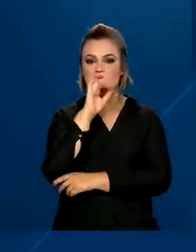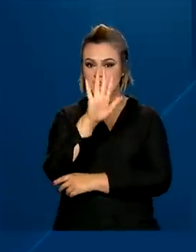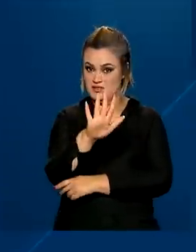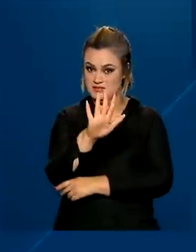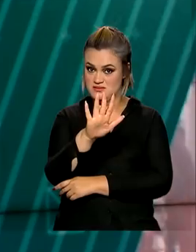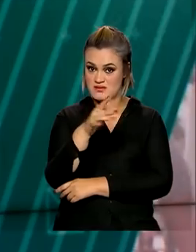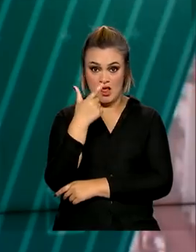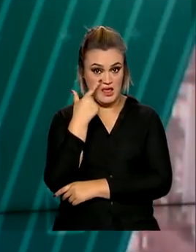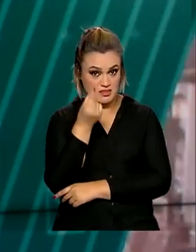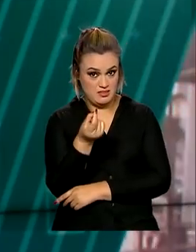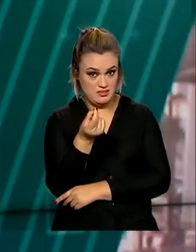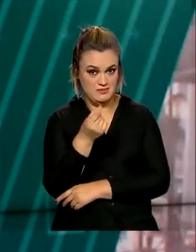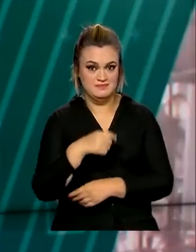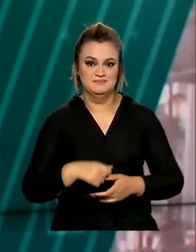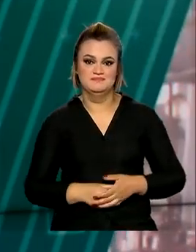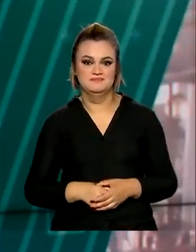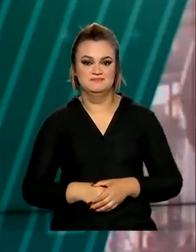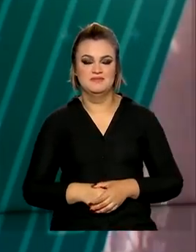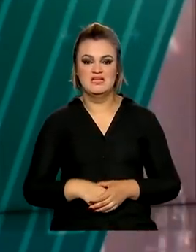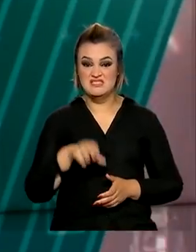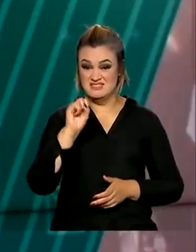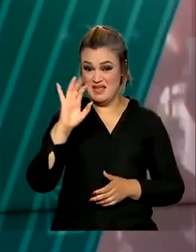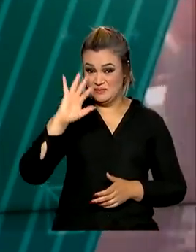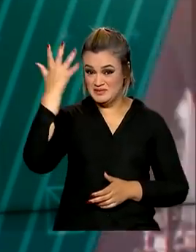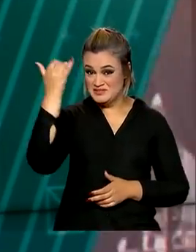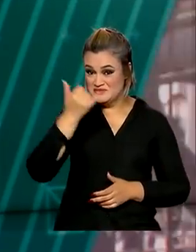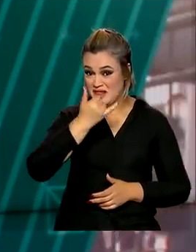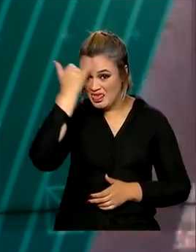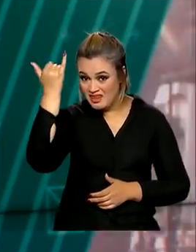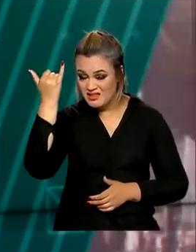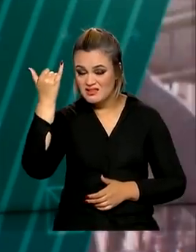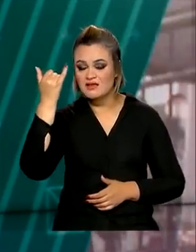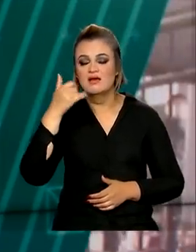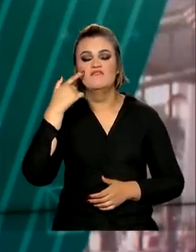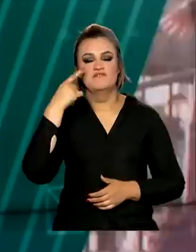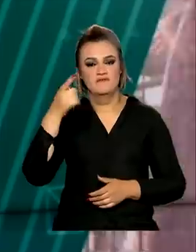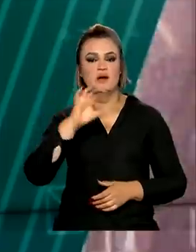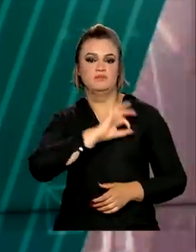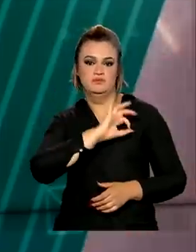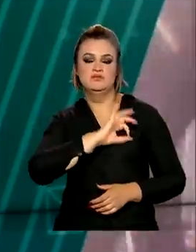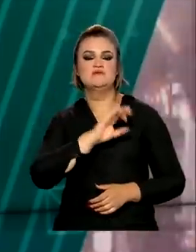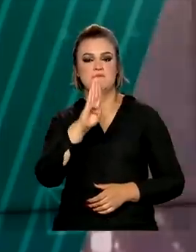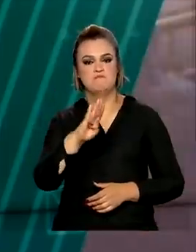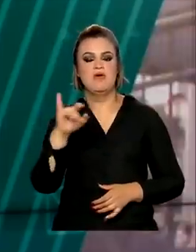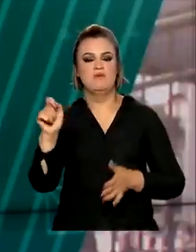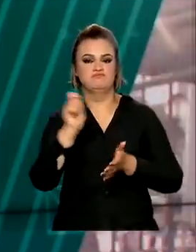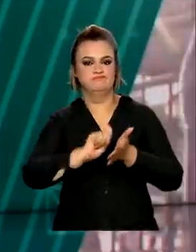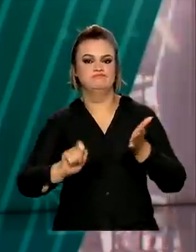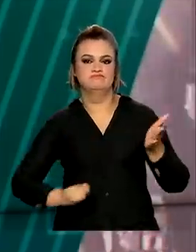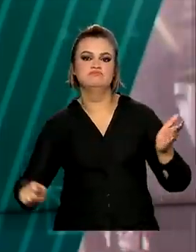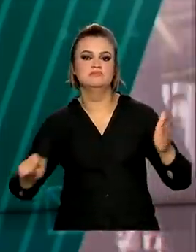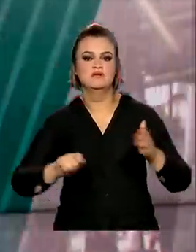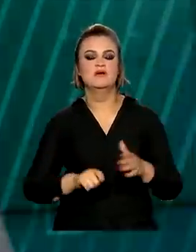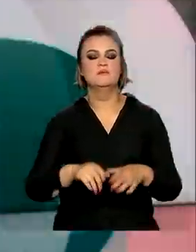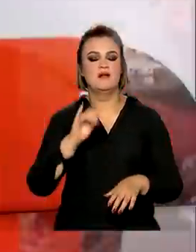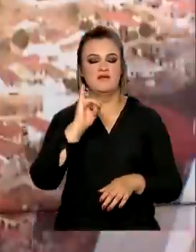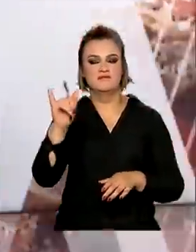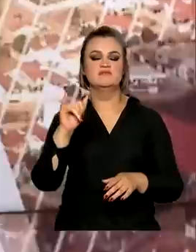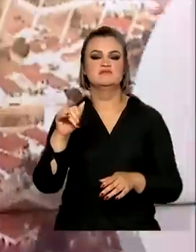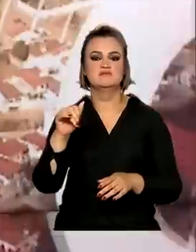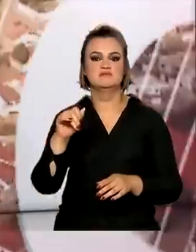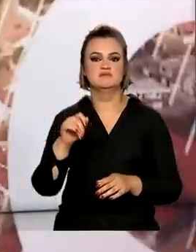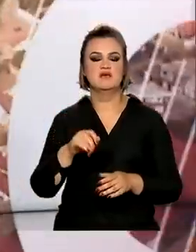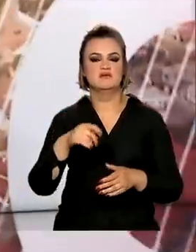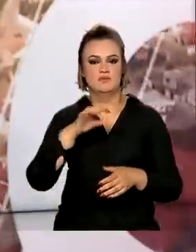Verifique. Caso você caia em um golpe online, procure a polícia e faça um boletim de ocorrência para que a situação